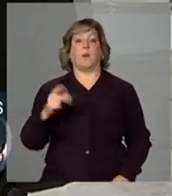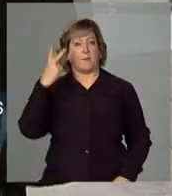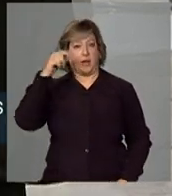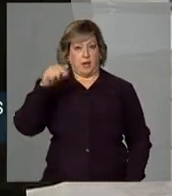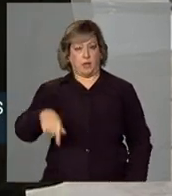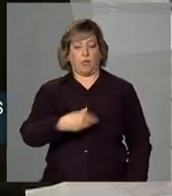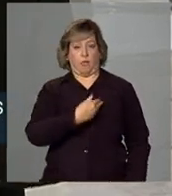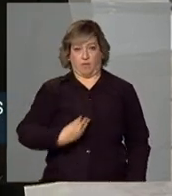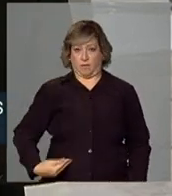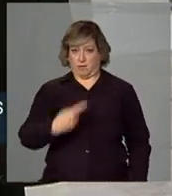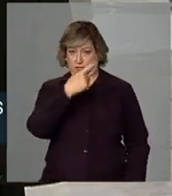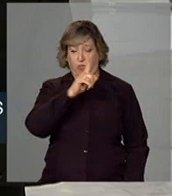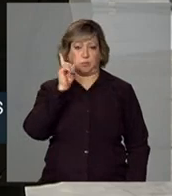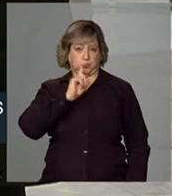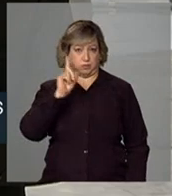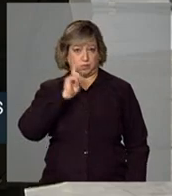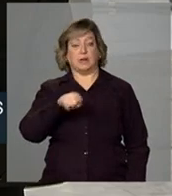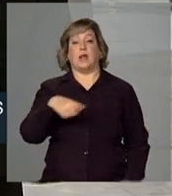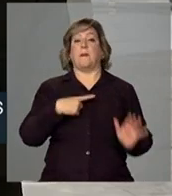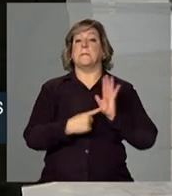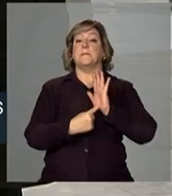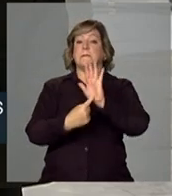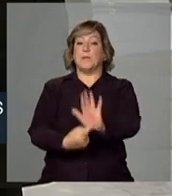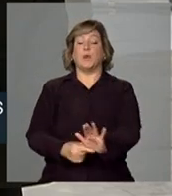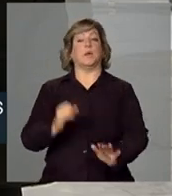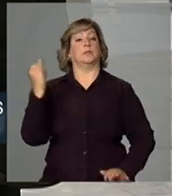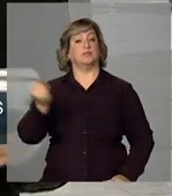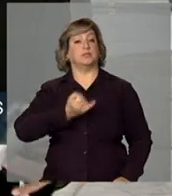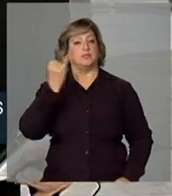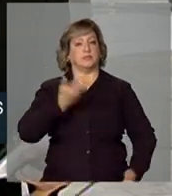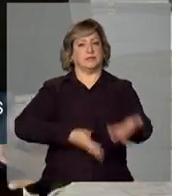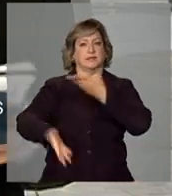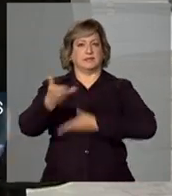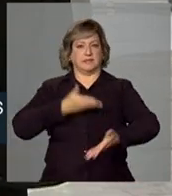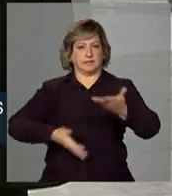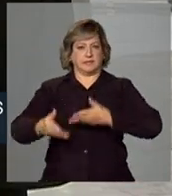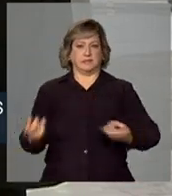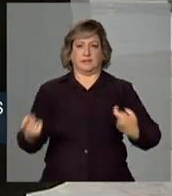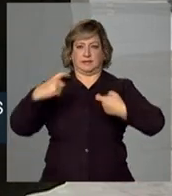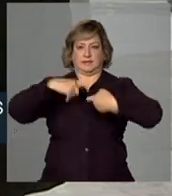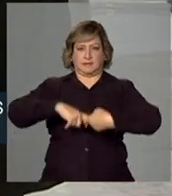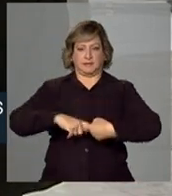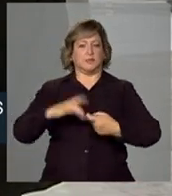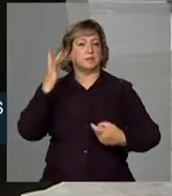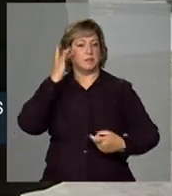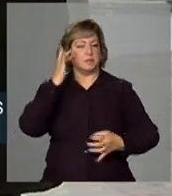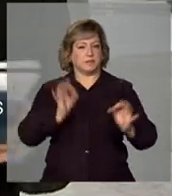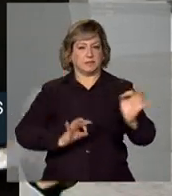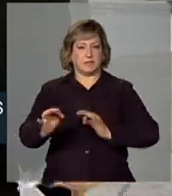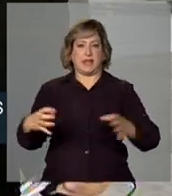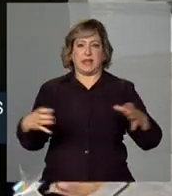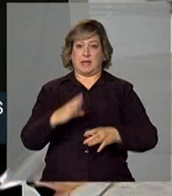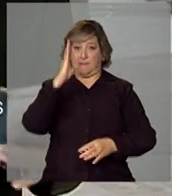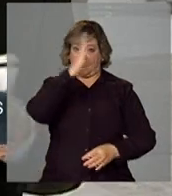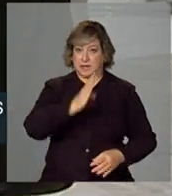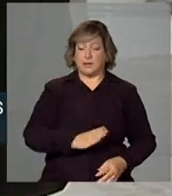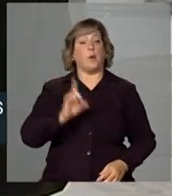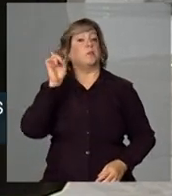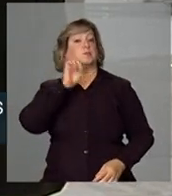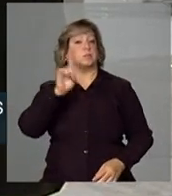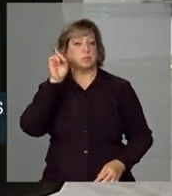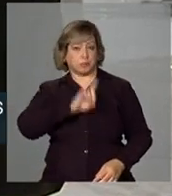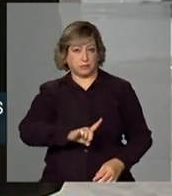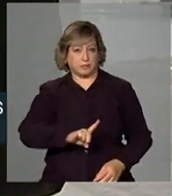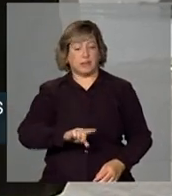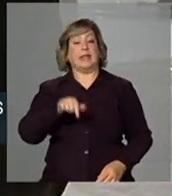o governo norte-americano demonstra a importância da relação e da parceria estratégica entre Brasil e Estados